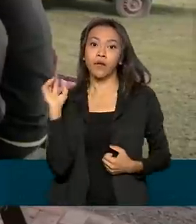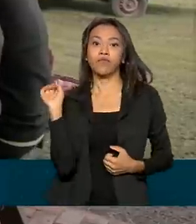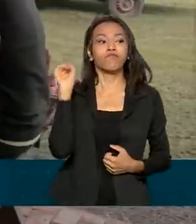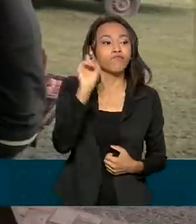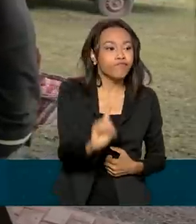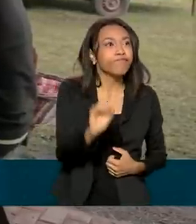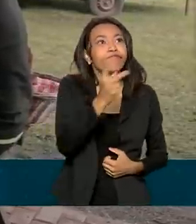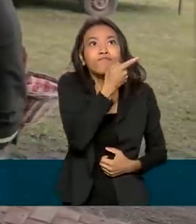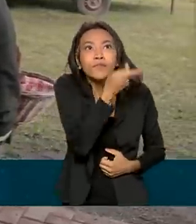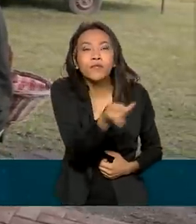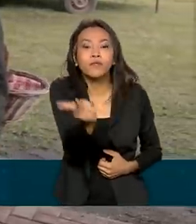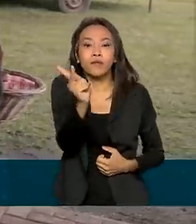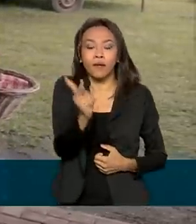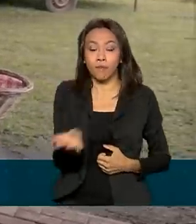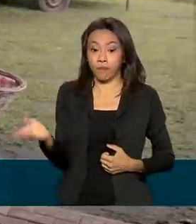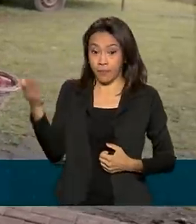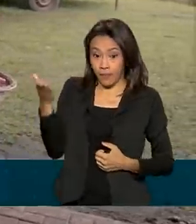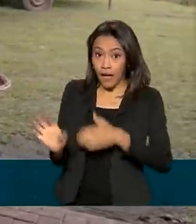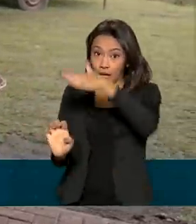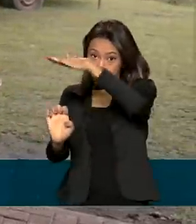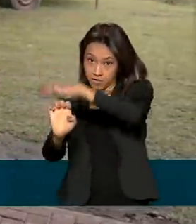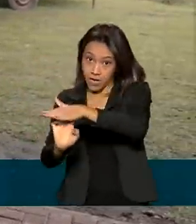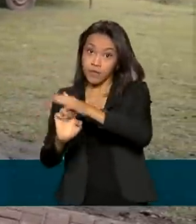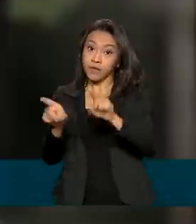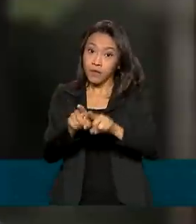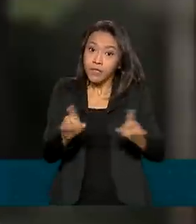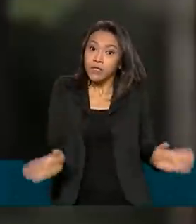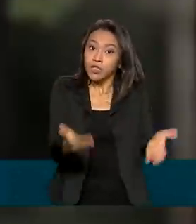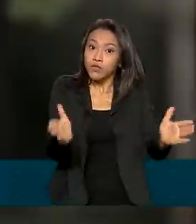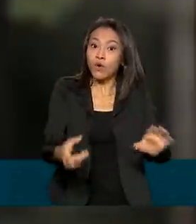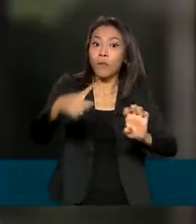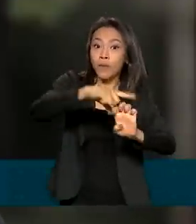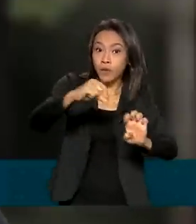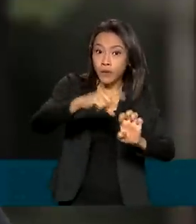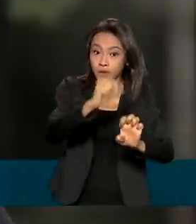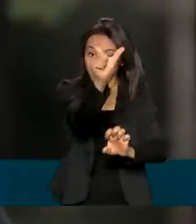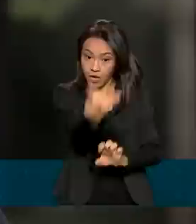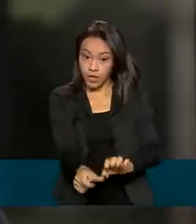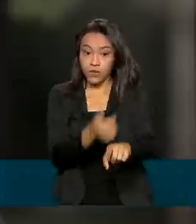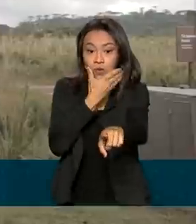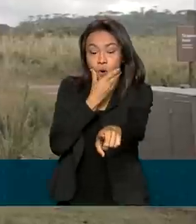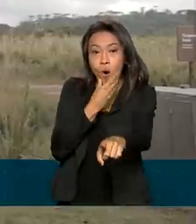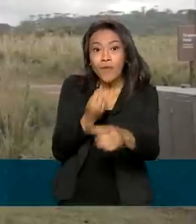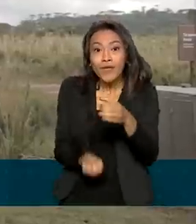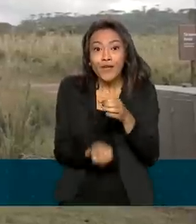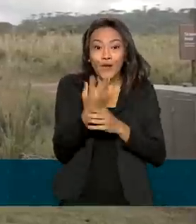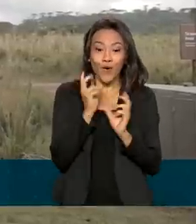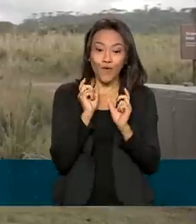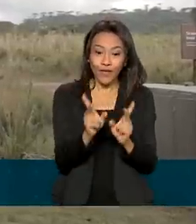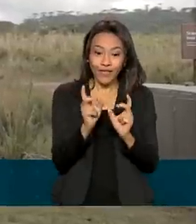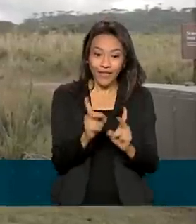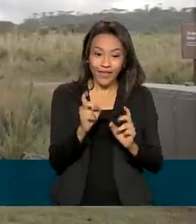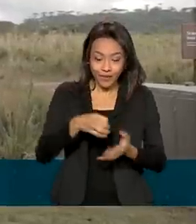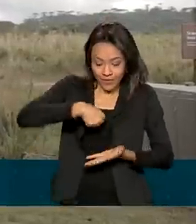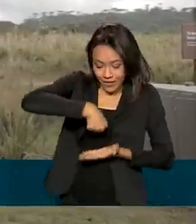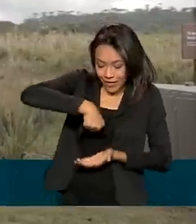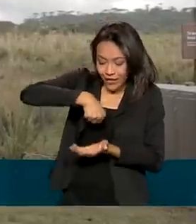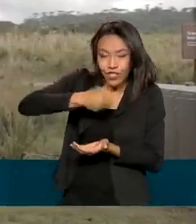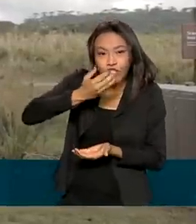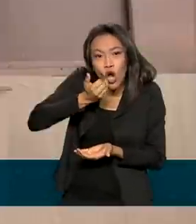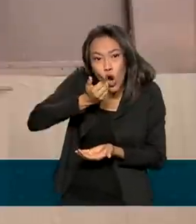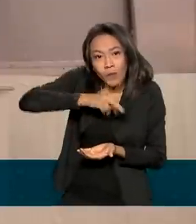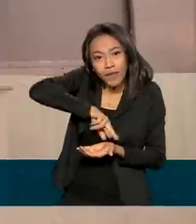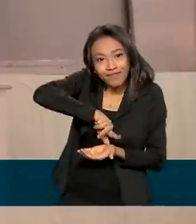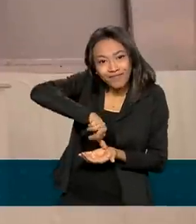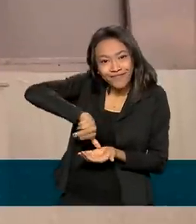concessão também incentivou o empreendedorismo na região. O Pablo criou um negócio de venda de cestas de piquenique na trilha do Cotovelo,